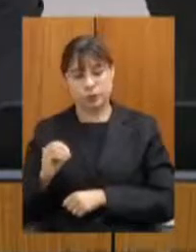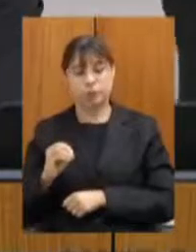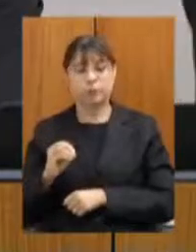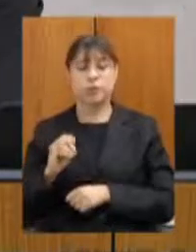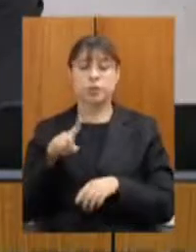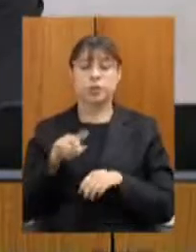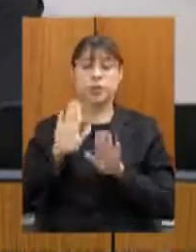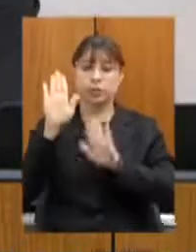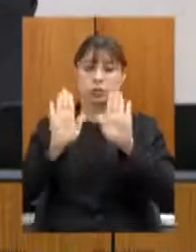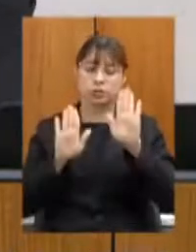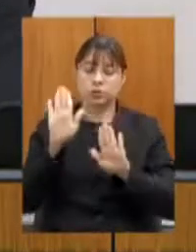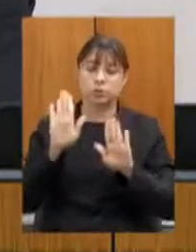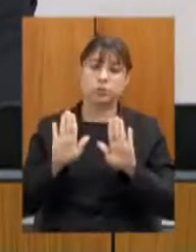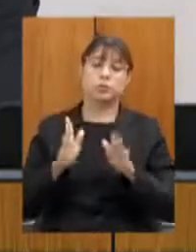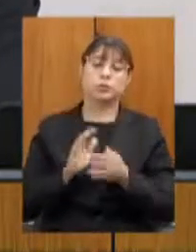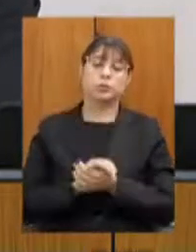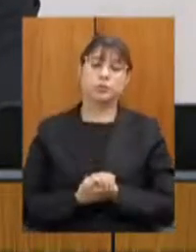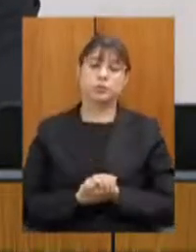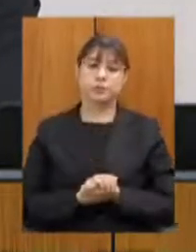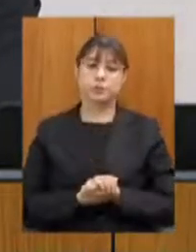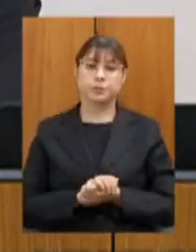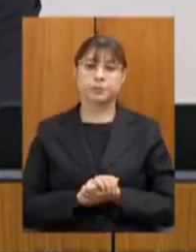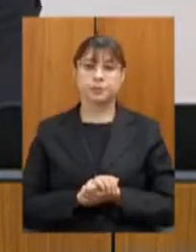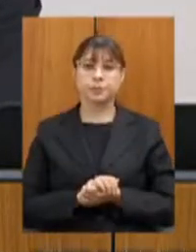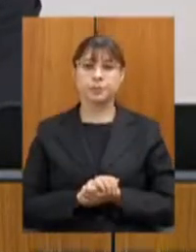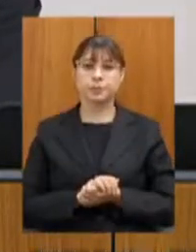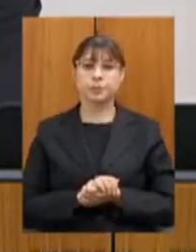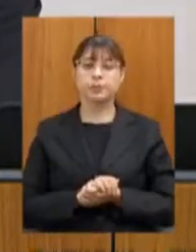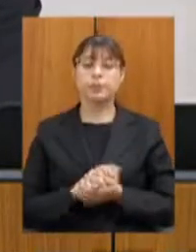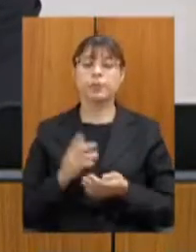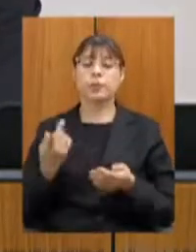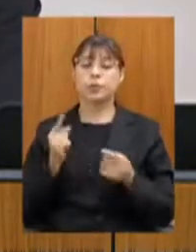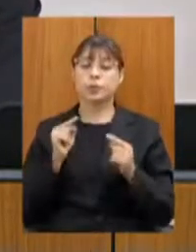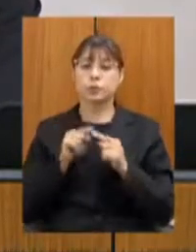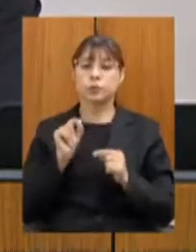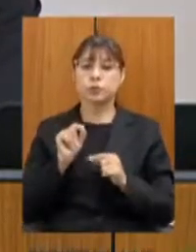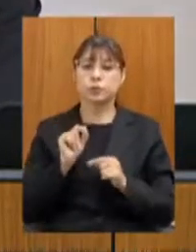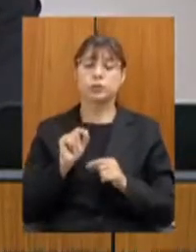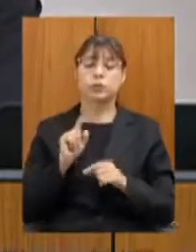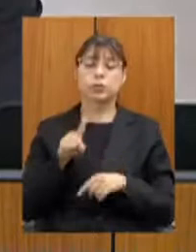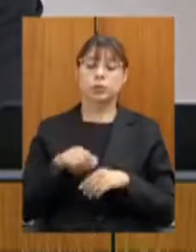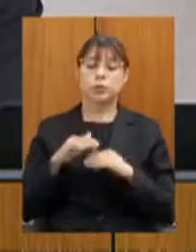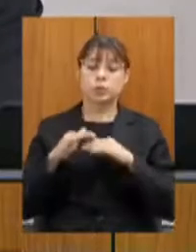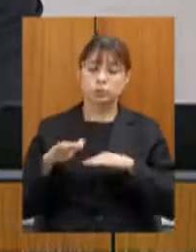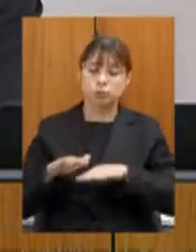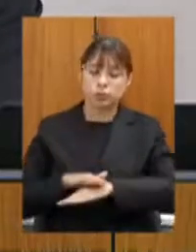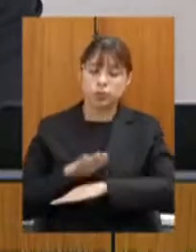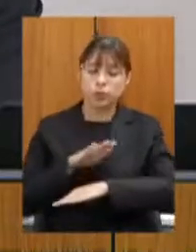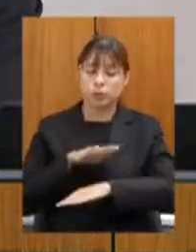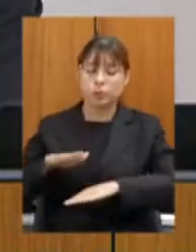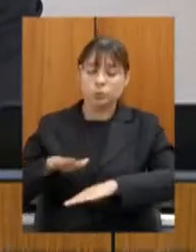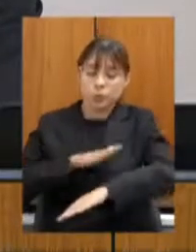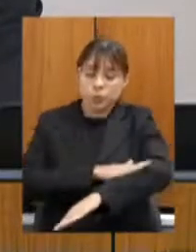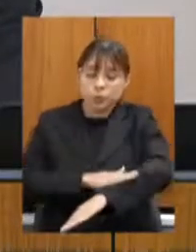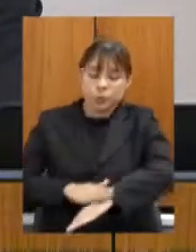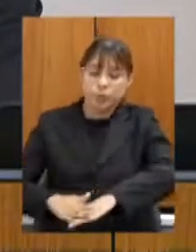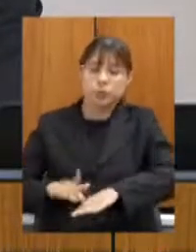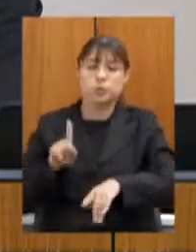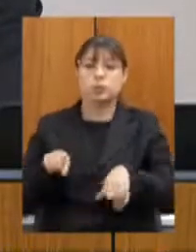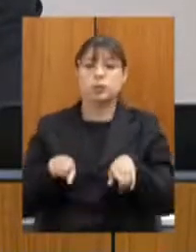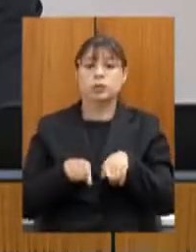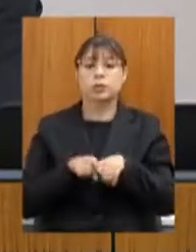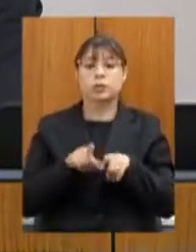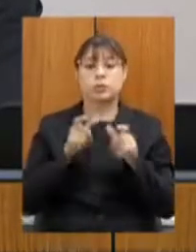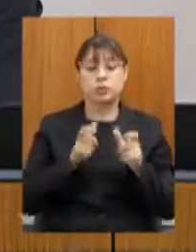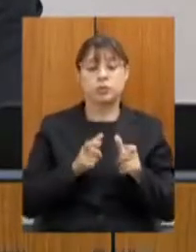a licitação em que o objeto é abre aspas recuperação funcional do pavimento dos trechos relacionados abaixo Águas